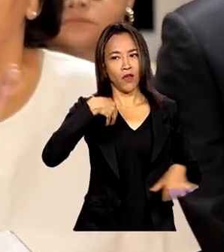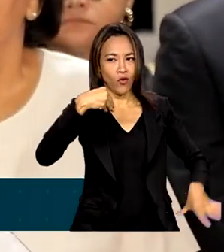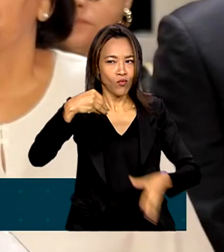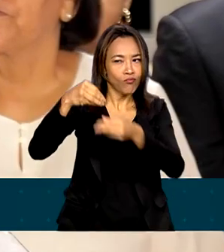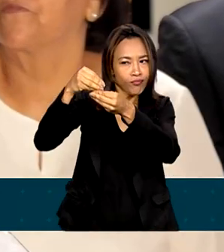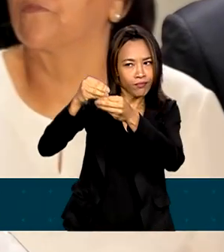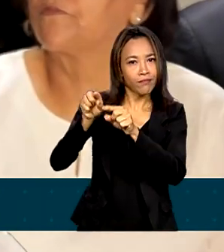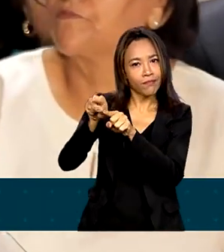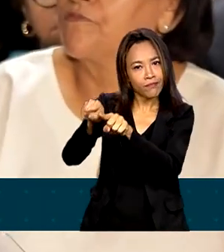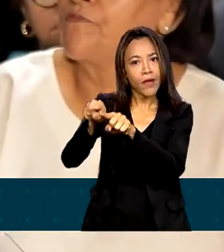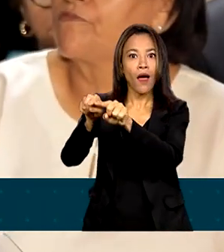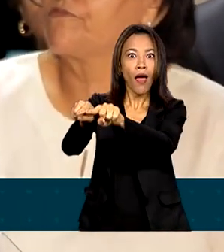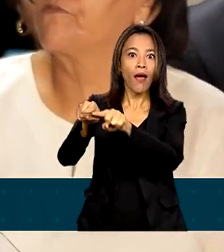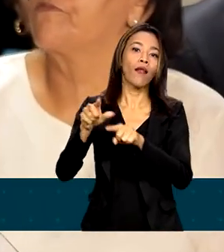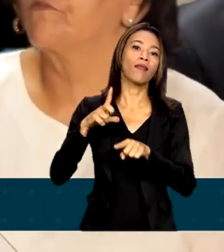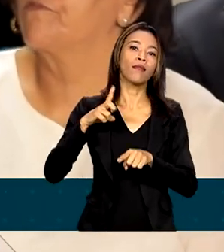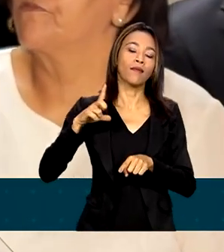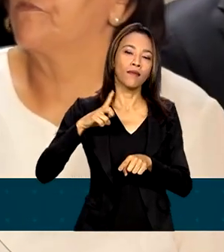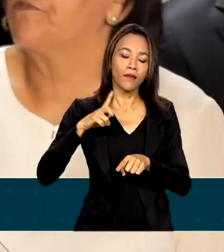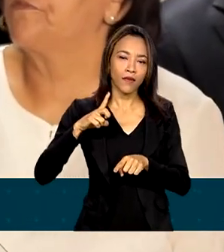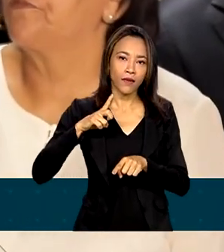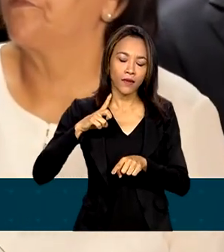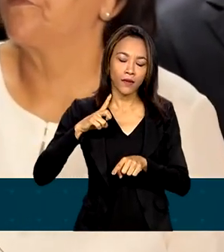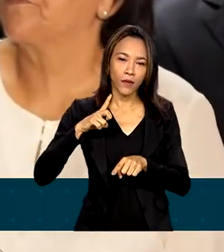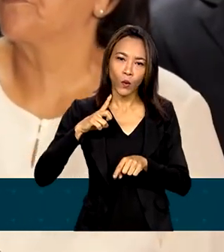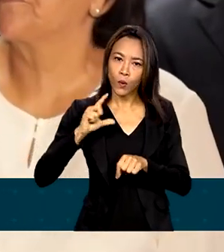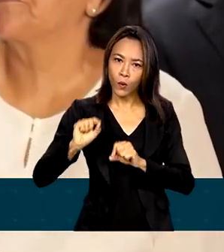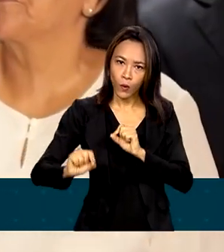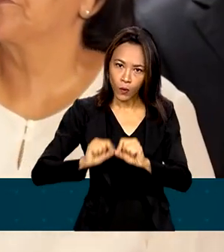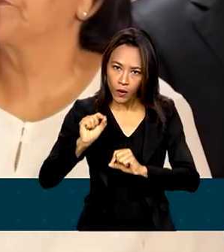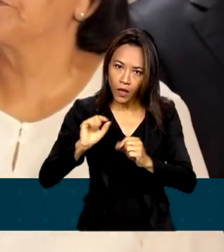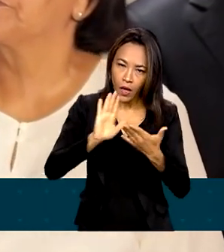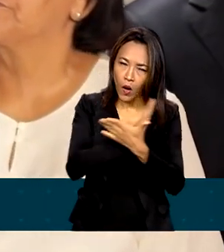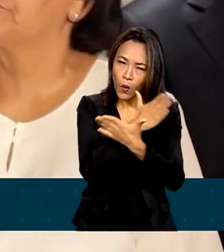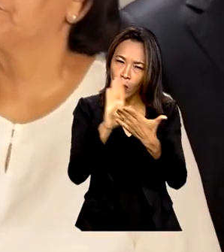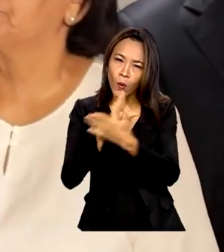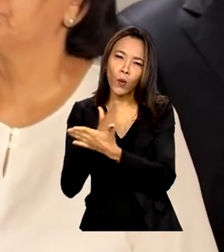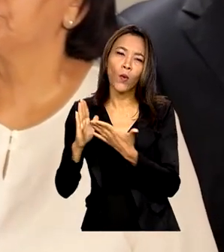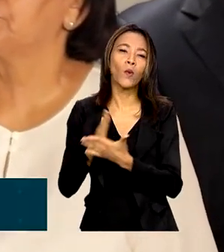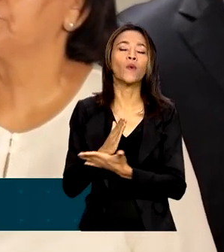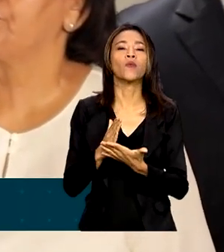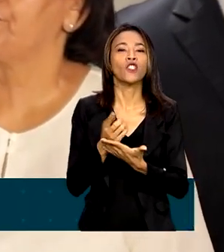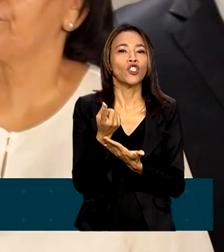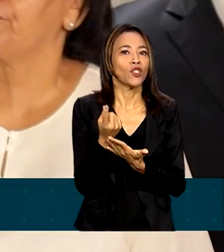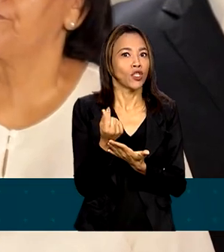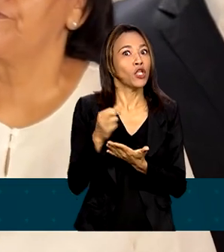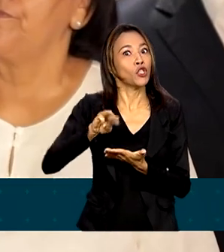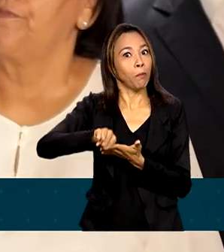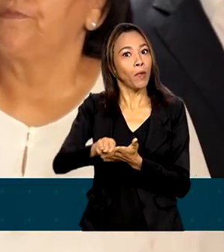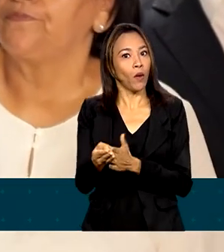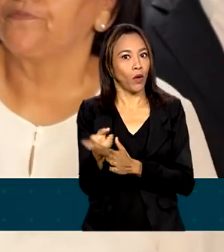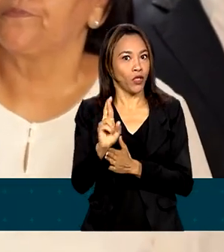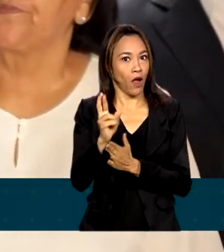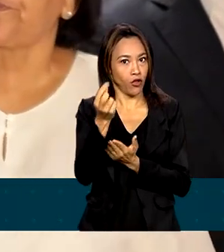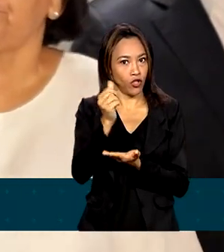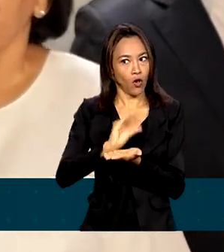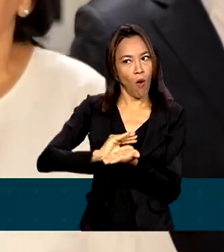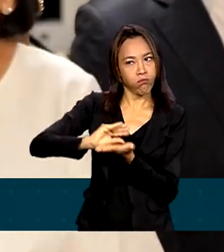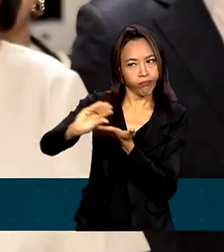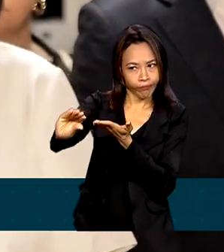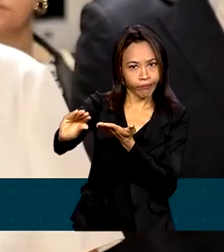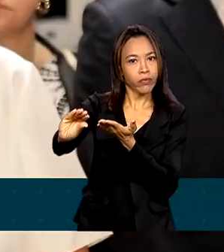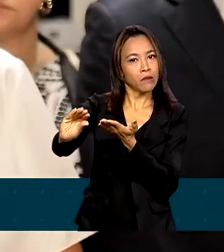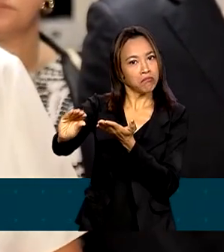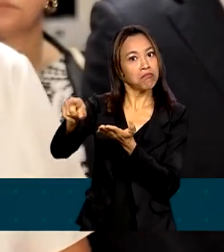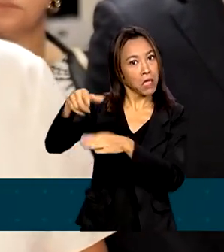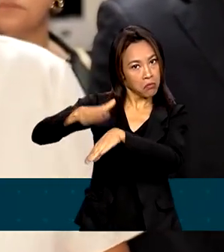dispõe a estas alturas de algumas dezenas de milhões de reais que estão